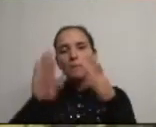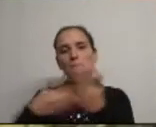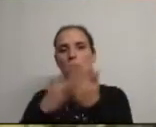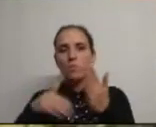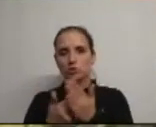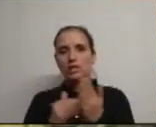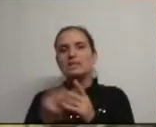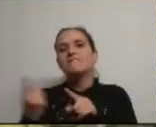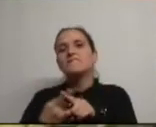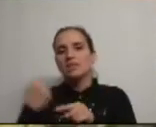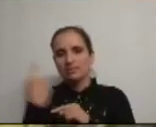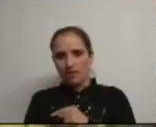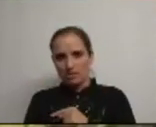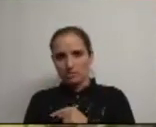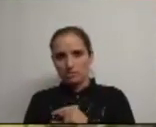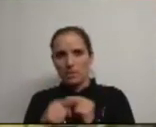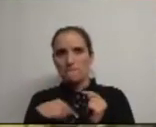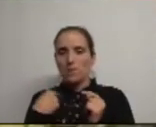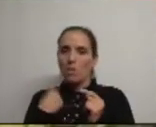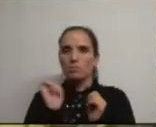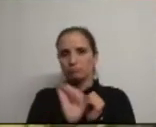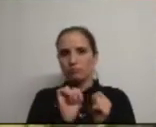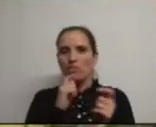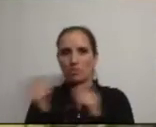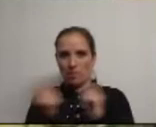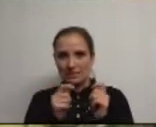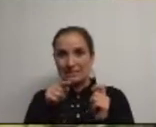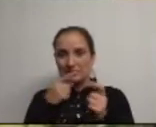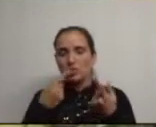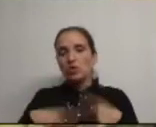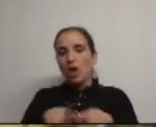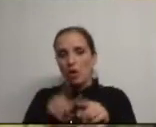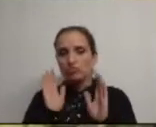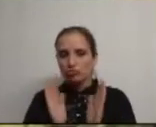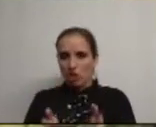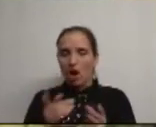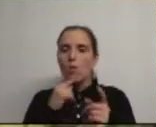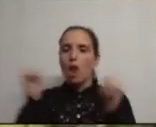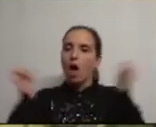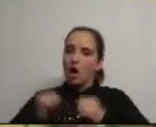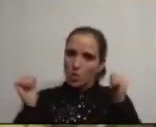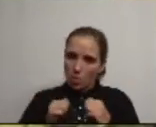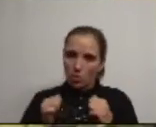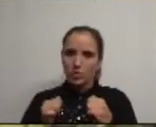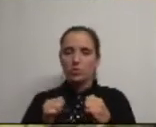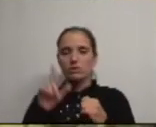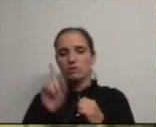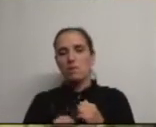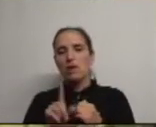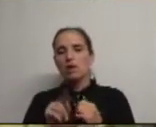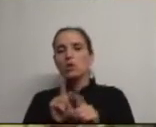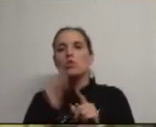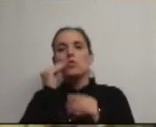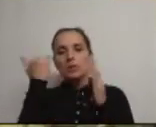considera de interesse para o debate. Nessa reunião foi acordado também o